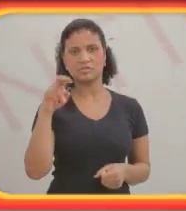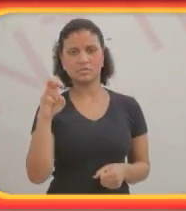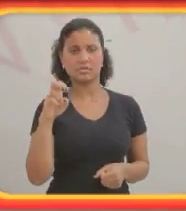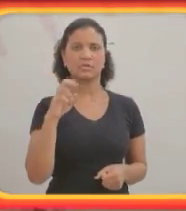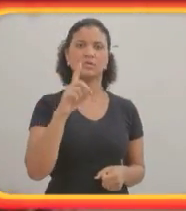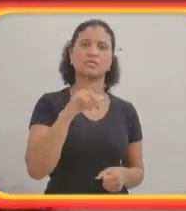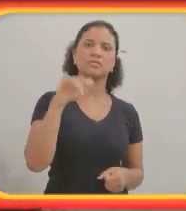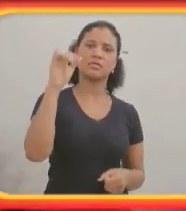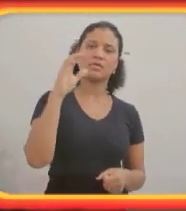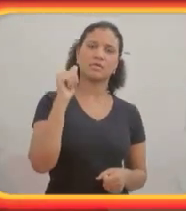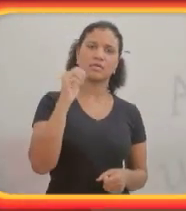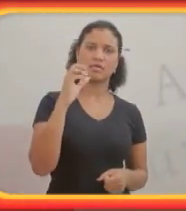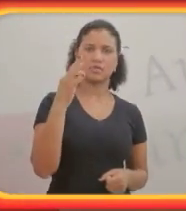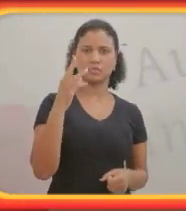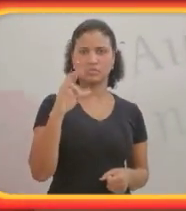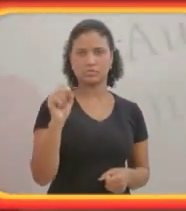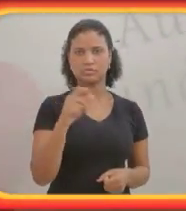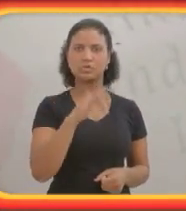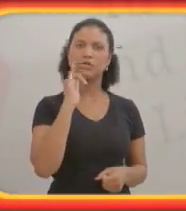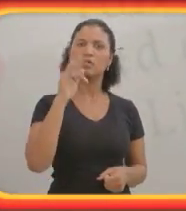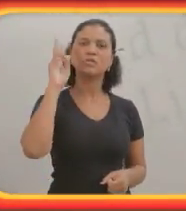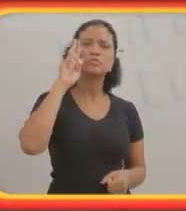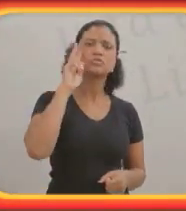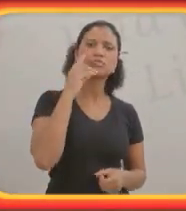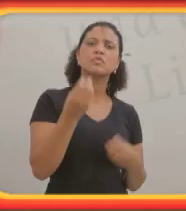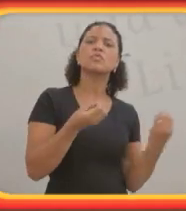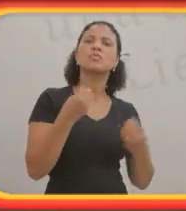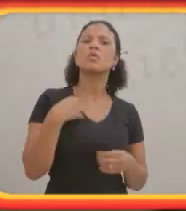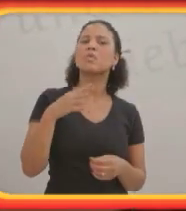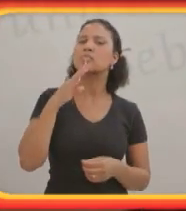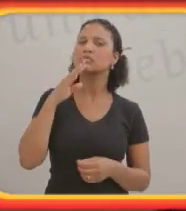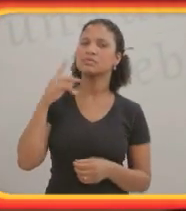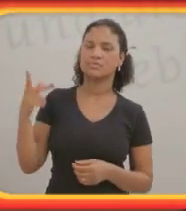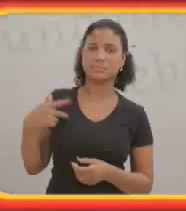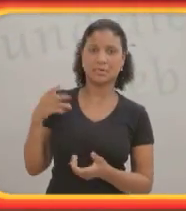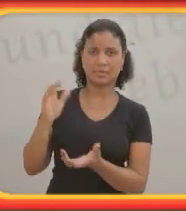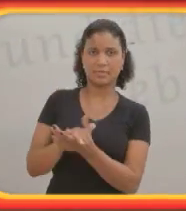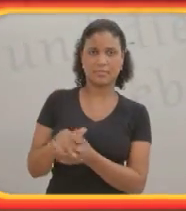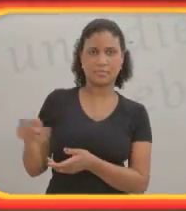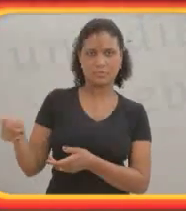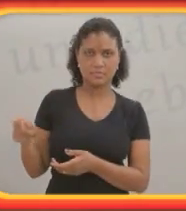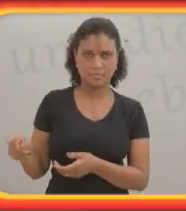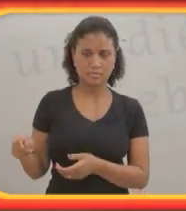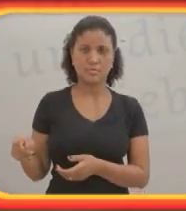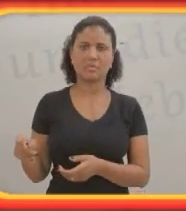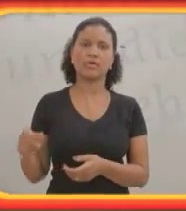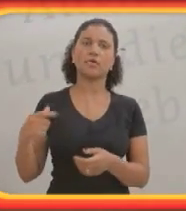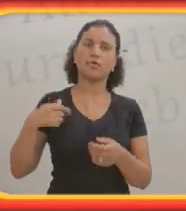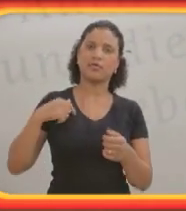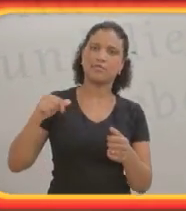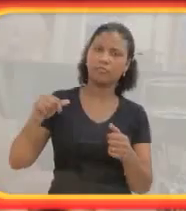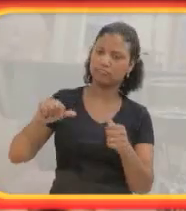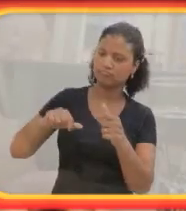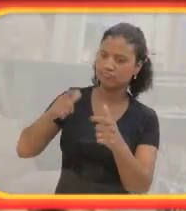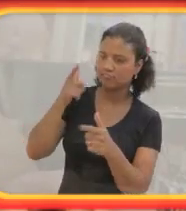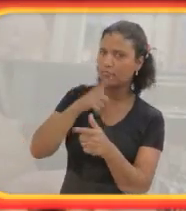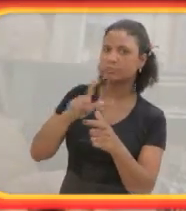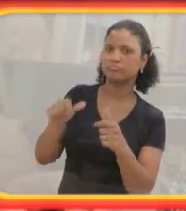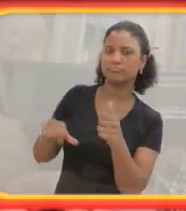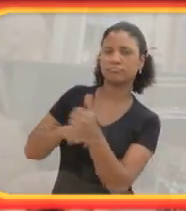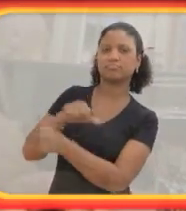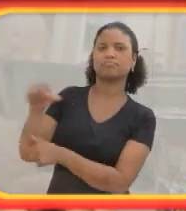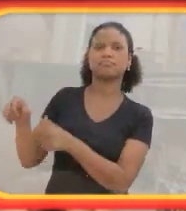Valentine's Day Cactus conta a história de como eu conheci a minha mulher e como eu formei a minha própria família.